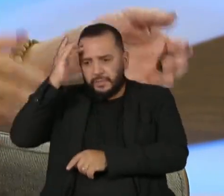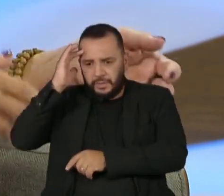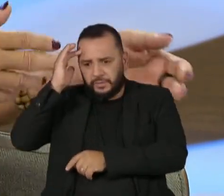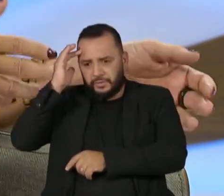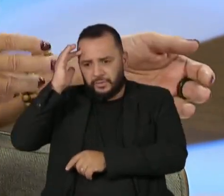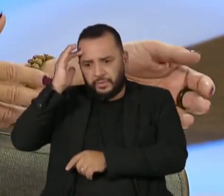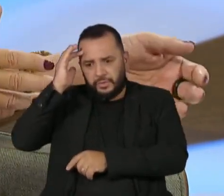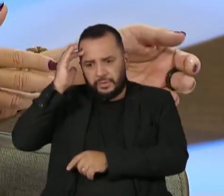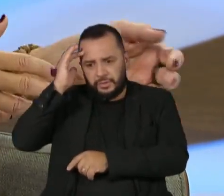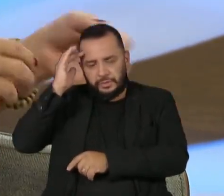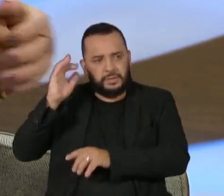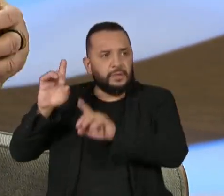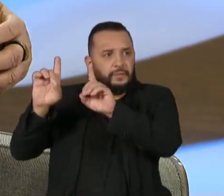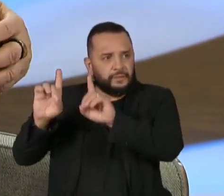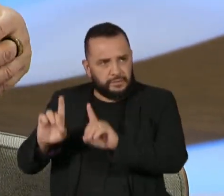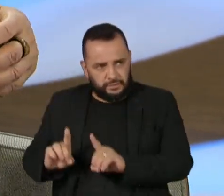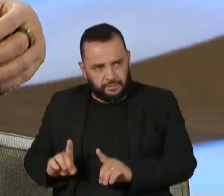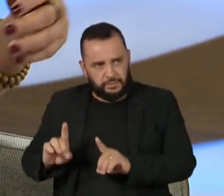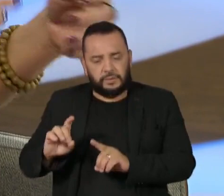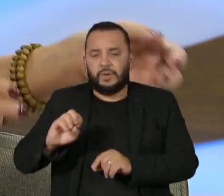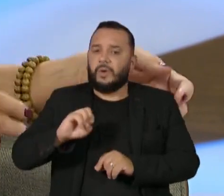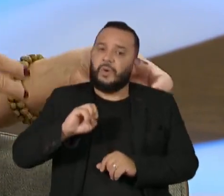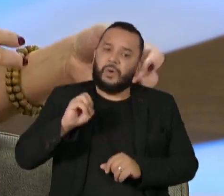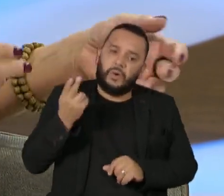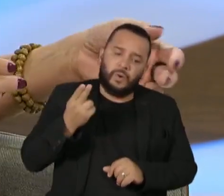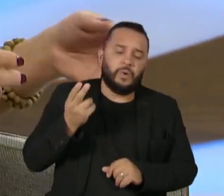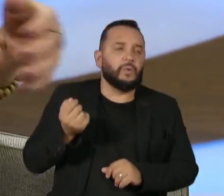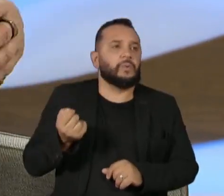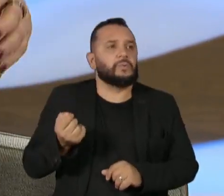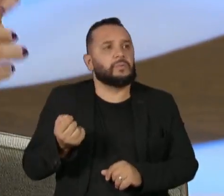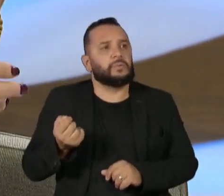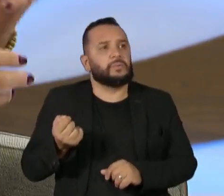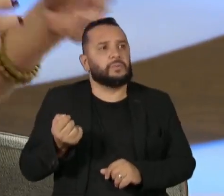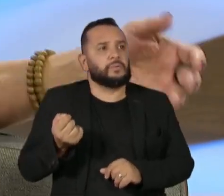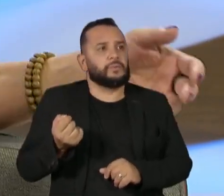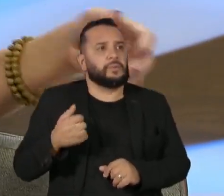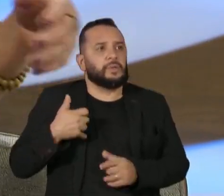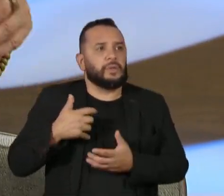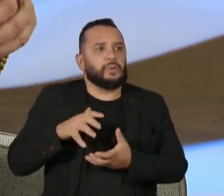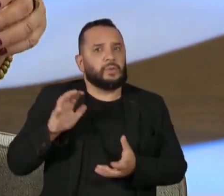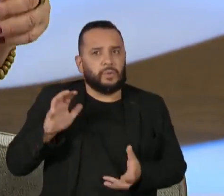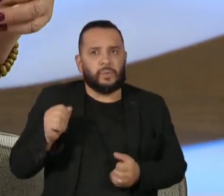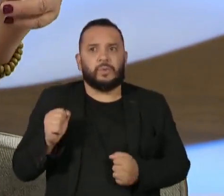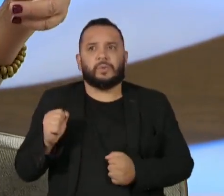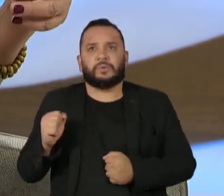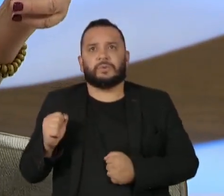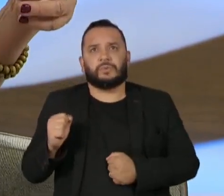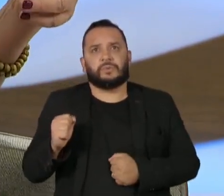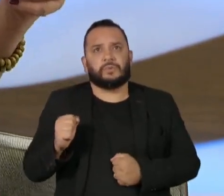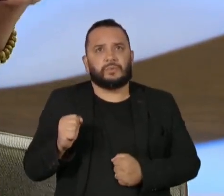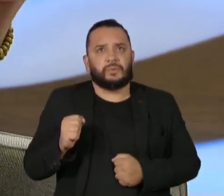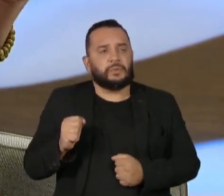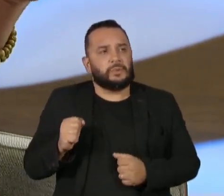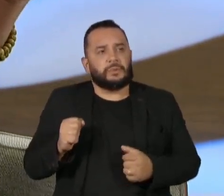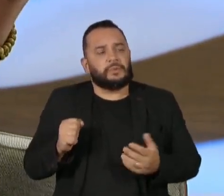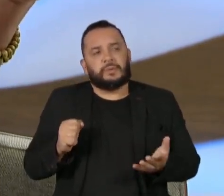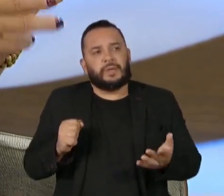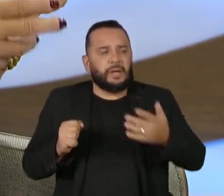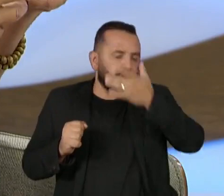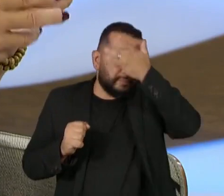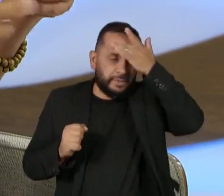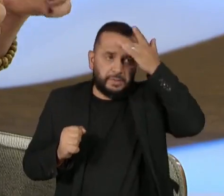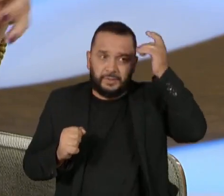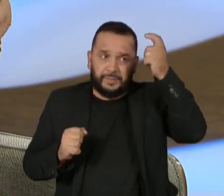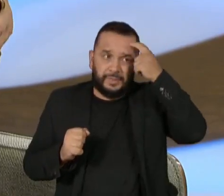com deficiência ou mais idosos. Não é tão comum as pessoas